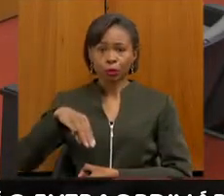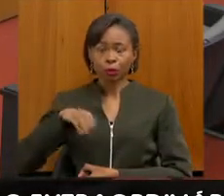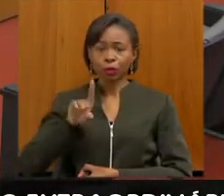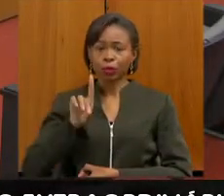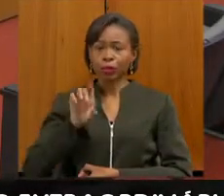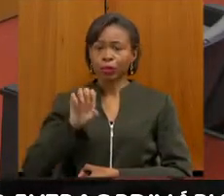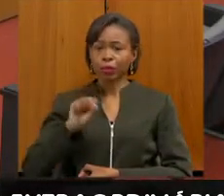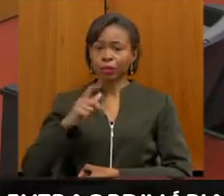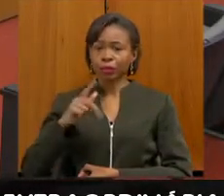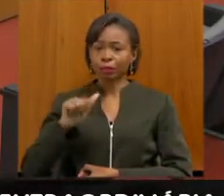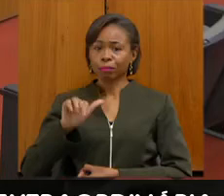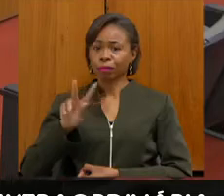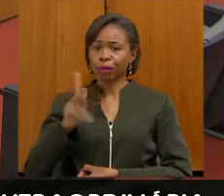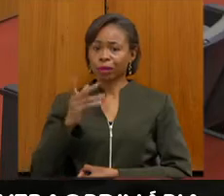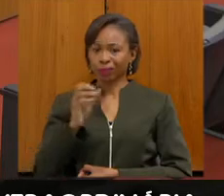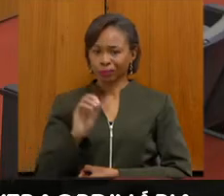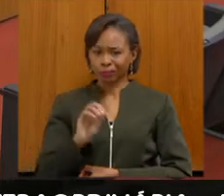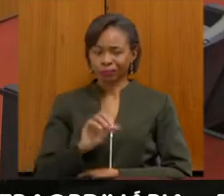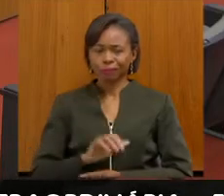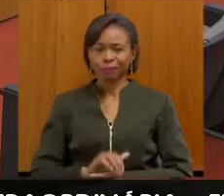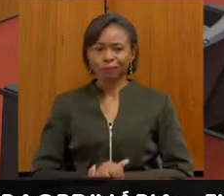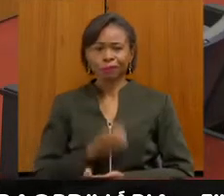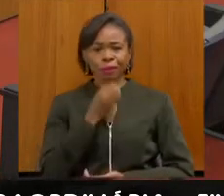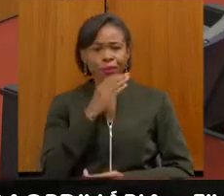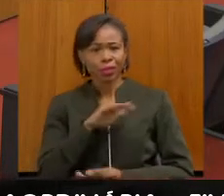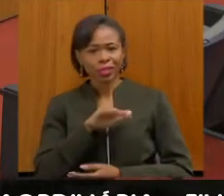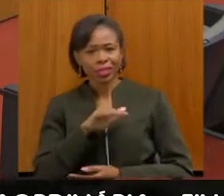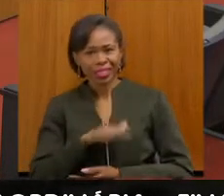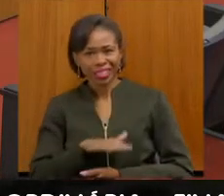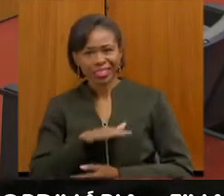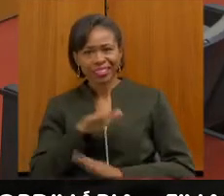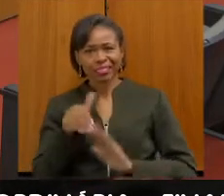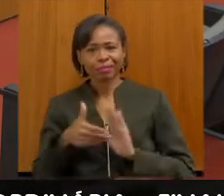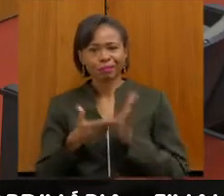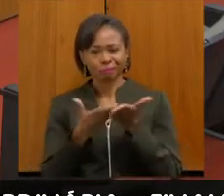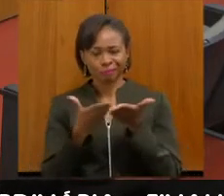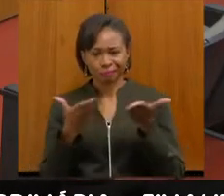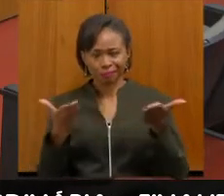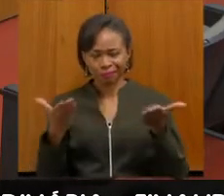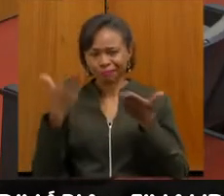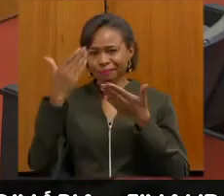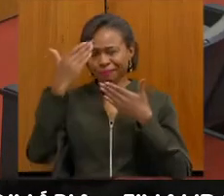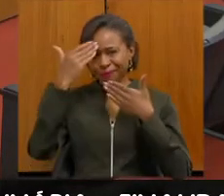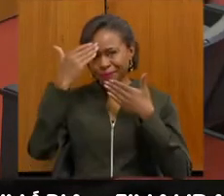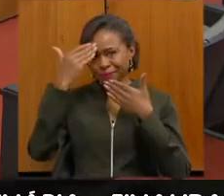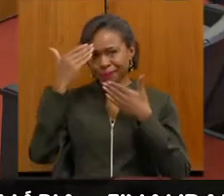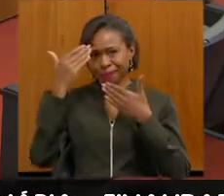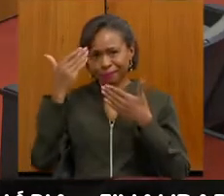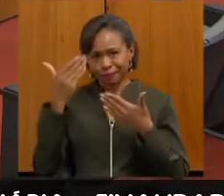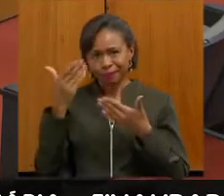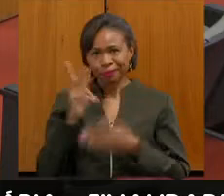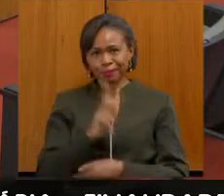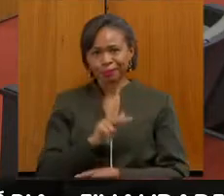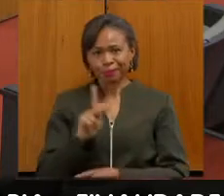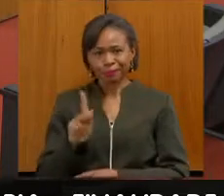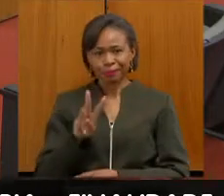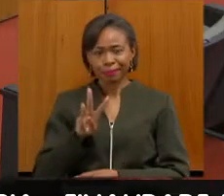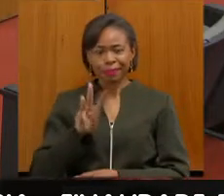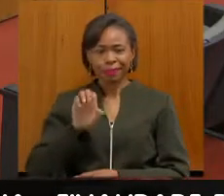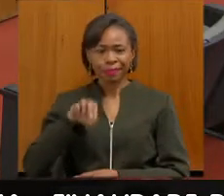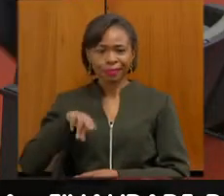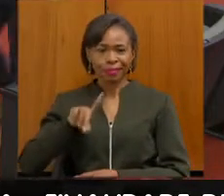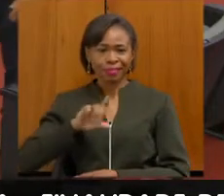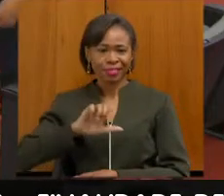Boa tarde a todos. Boa tarde. E eu gostaria de obrigada, professor Wendel,